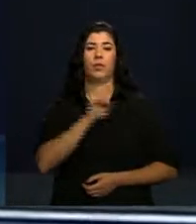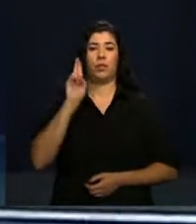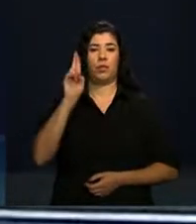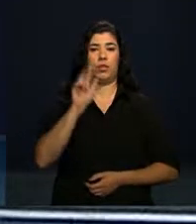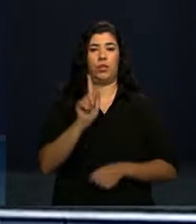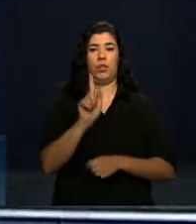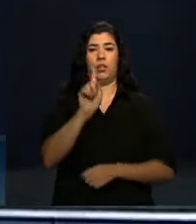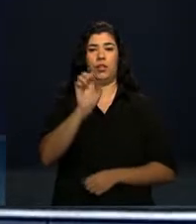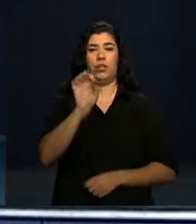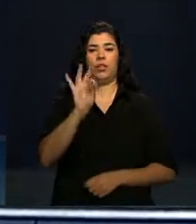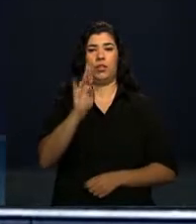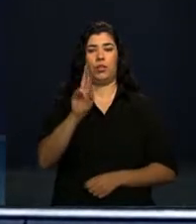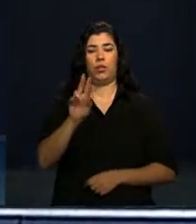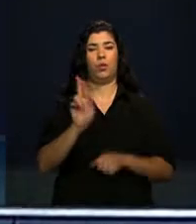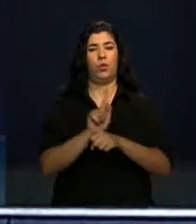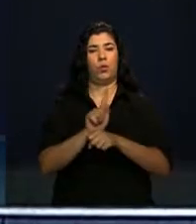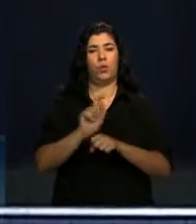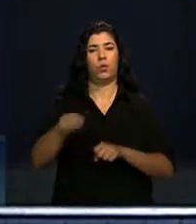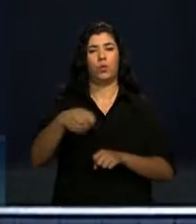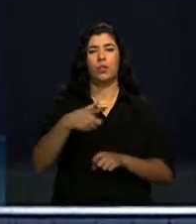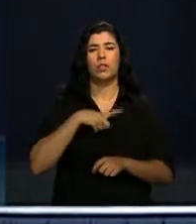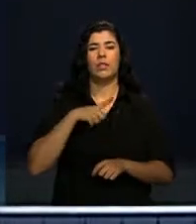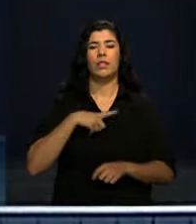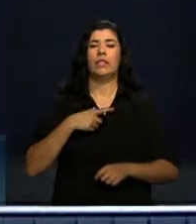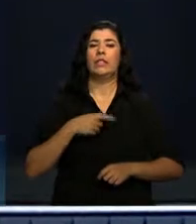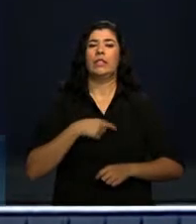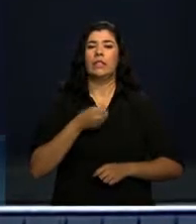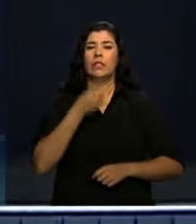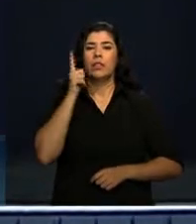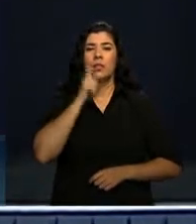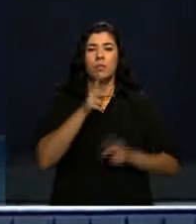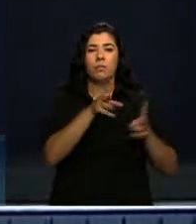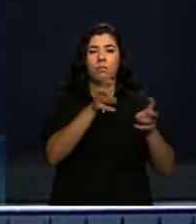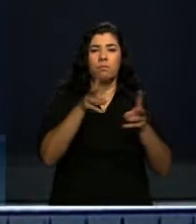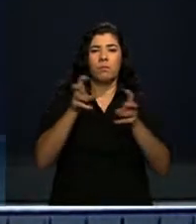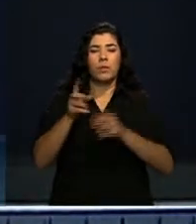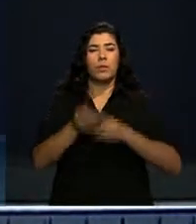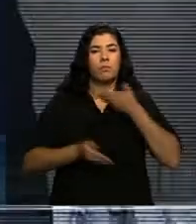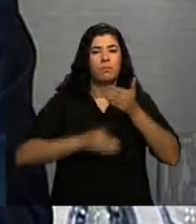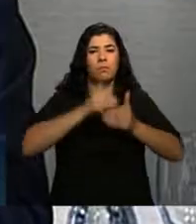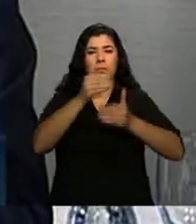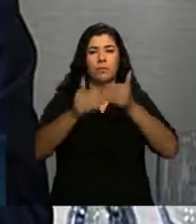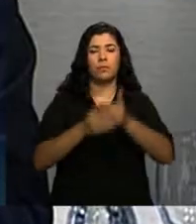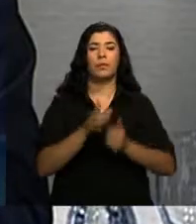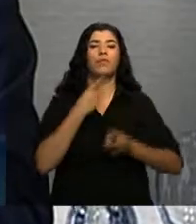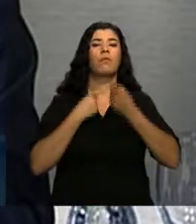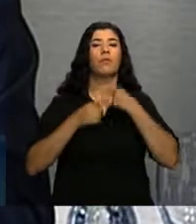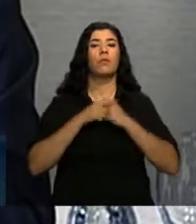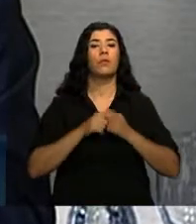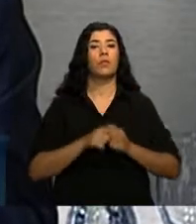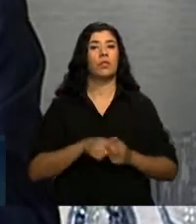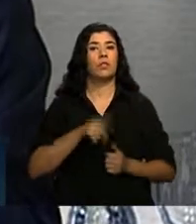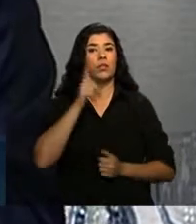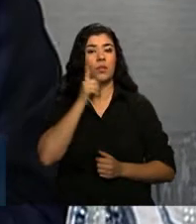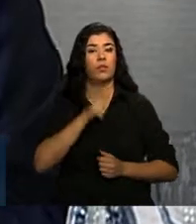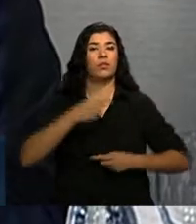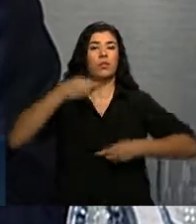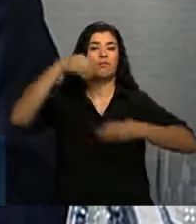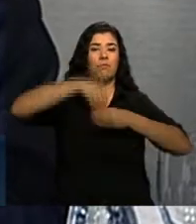que eles consigam absorver a vontade de todos nós aqui de avançarmos nas políticas públicas do SUS,